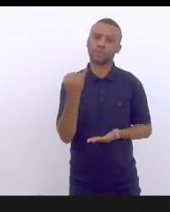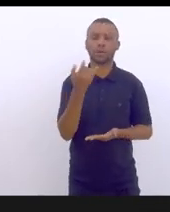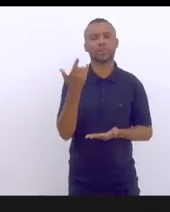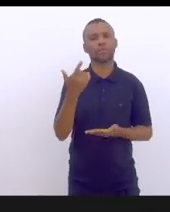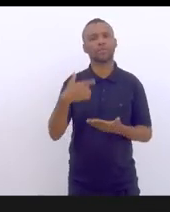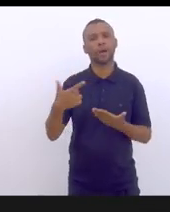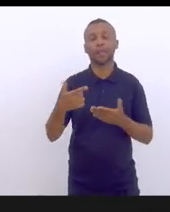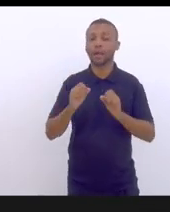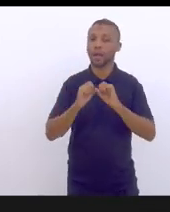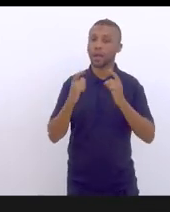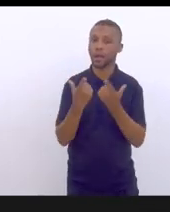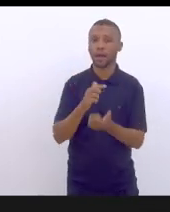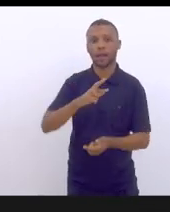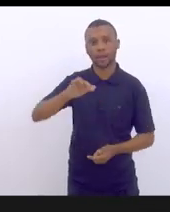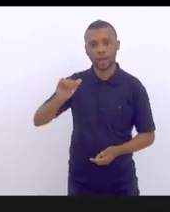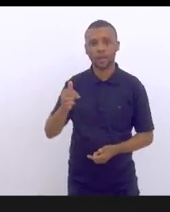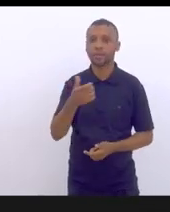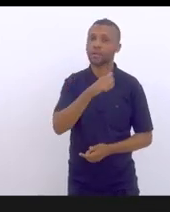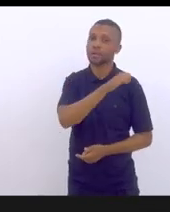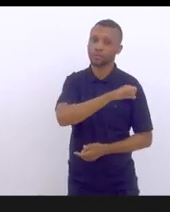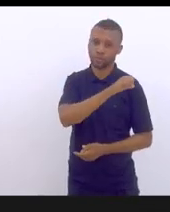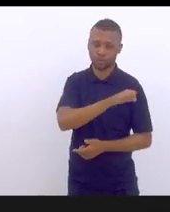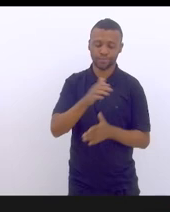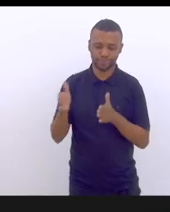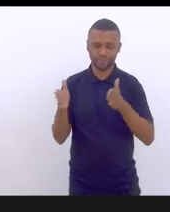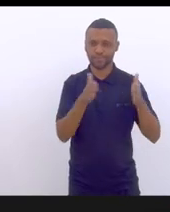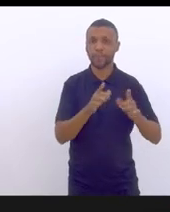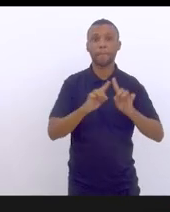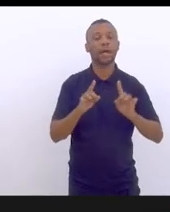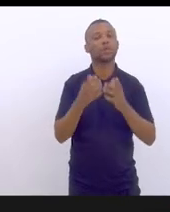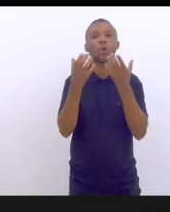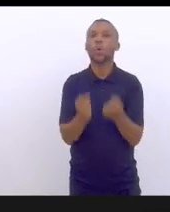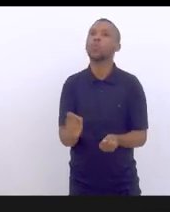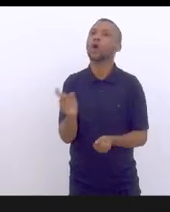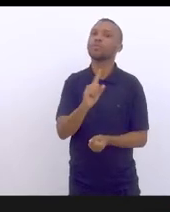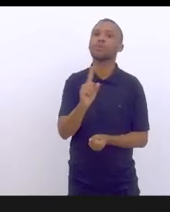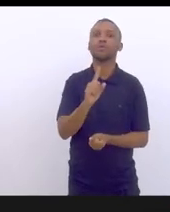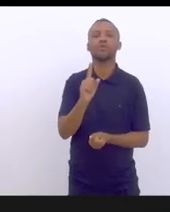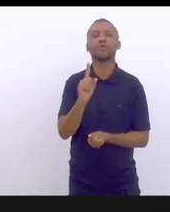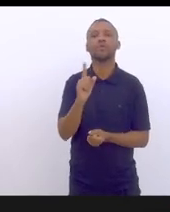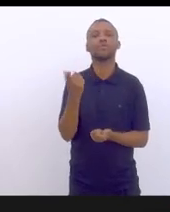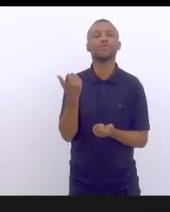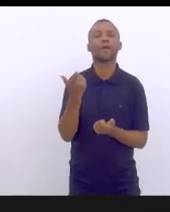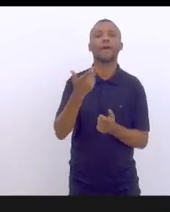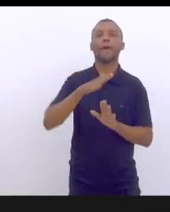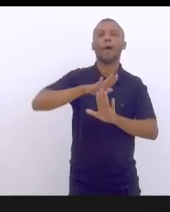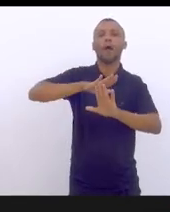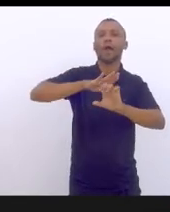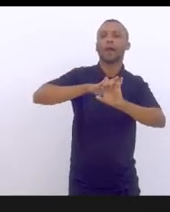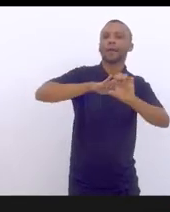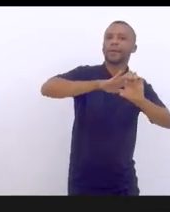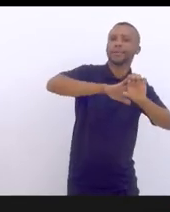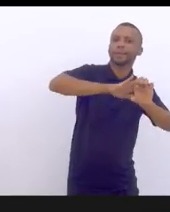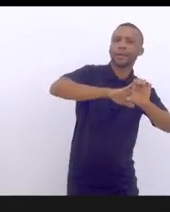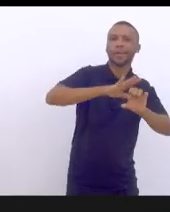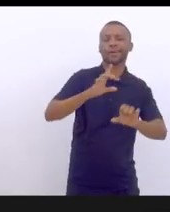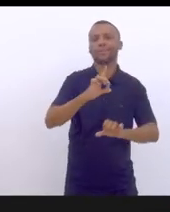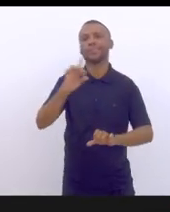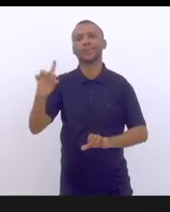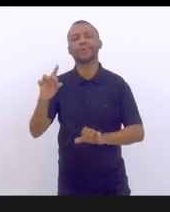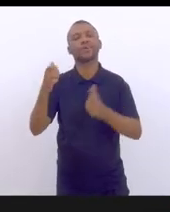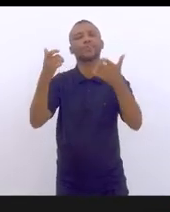legislativo que no Rio de Janeiro. Só que eu não admito assim de lado nenhum quando se fala em estirpar.